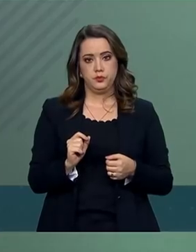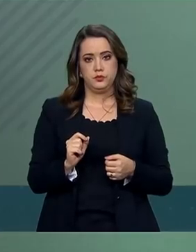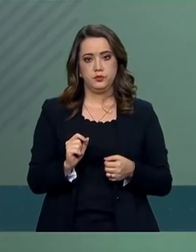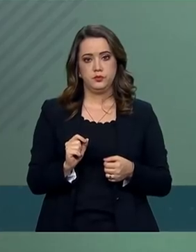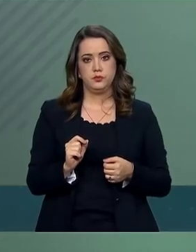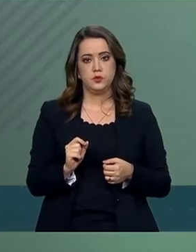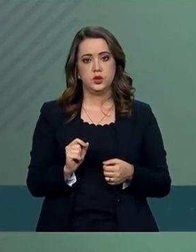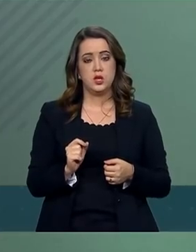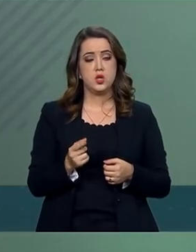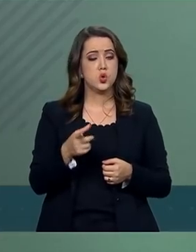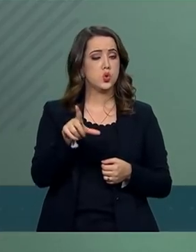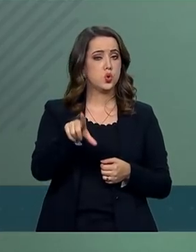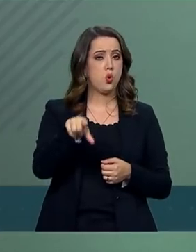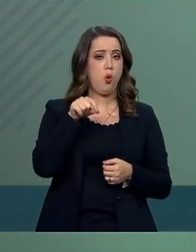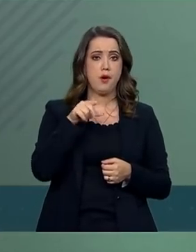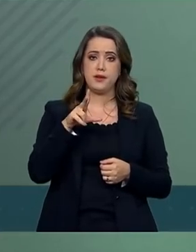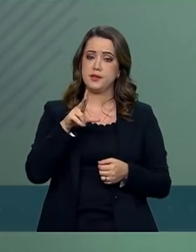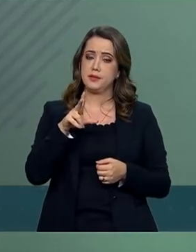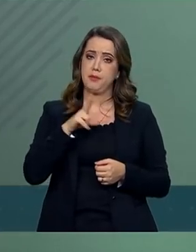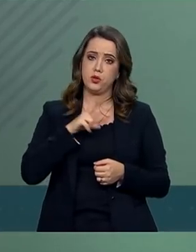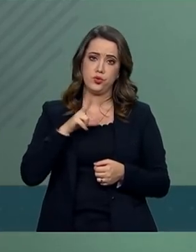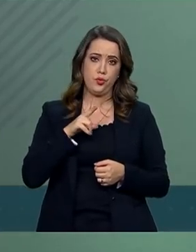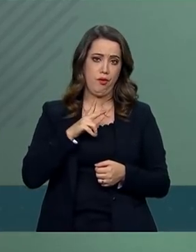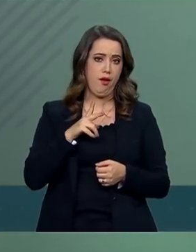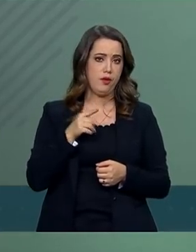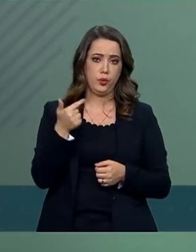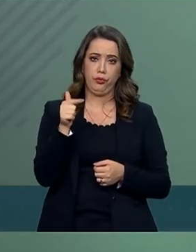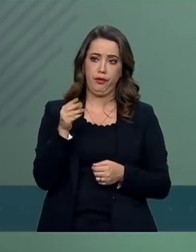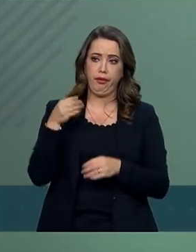decisões pessoais sobre a administração da empresa.